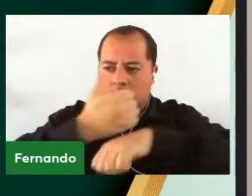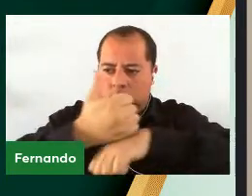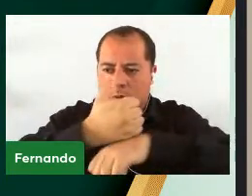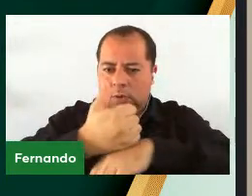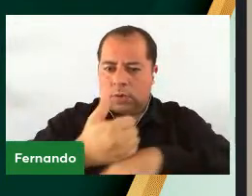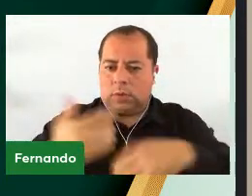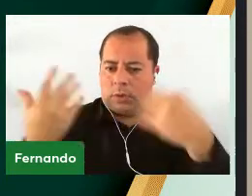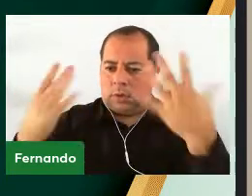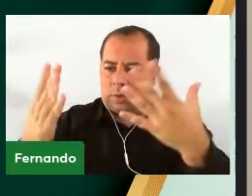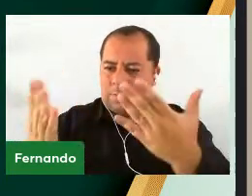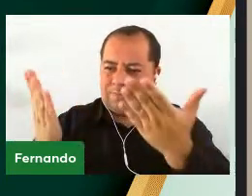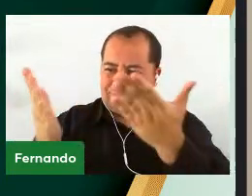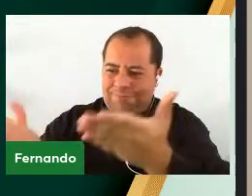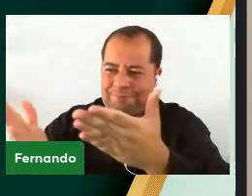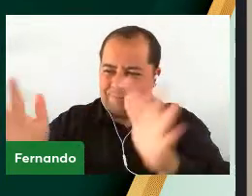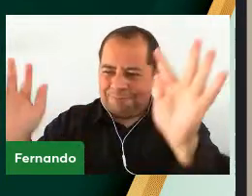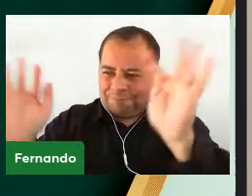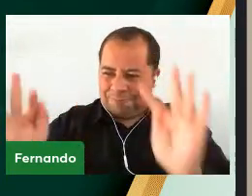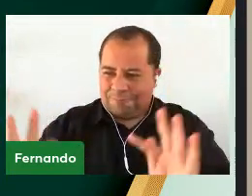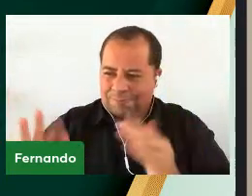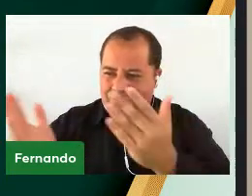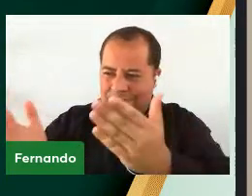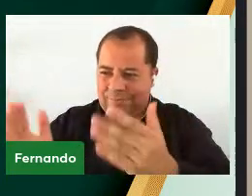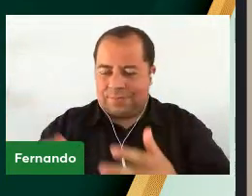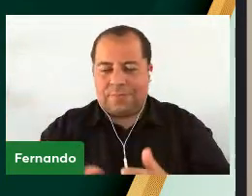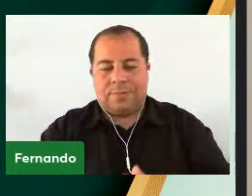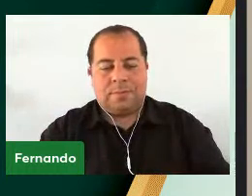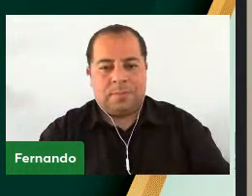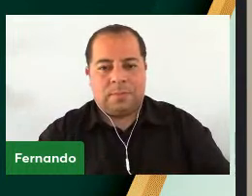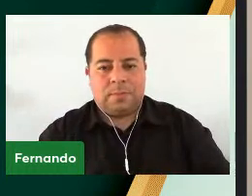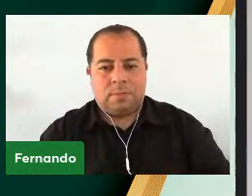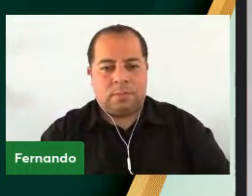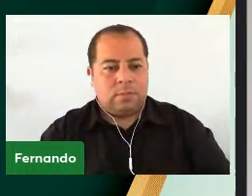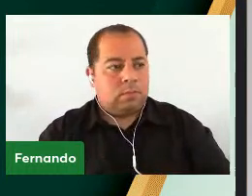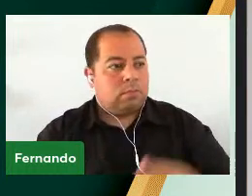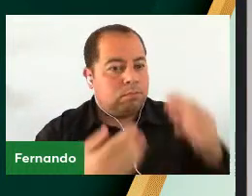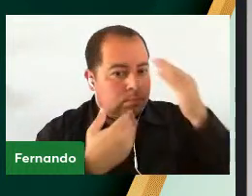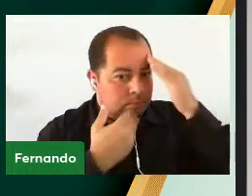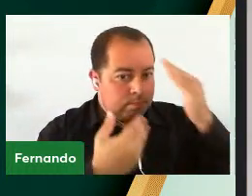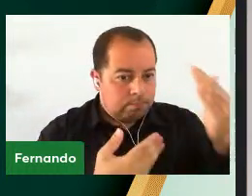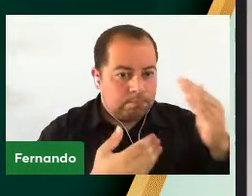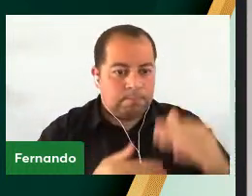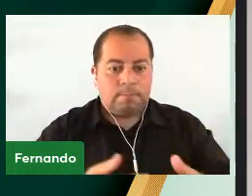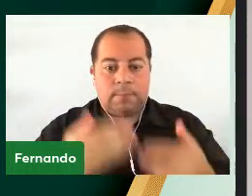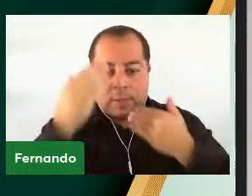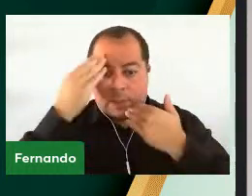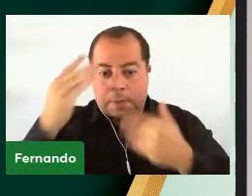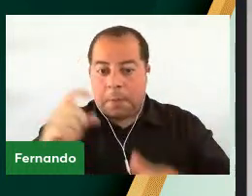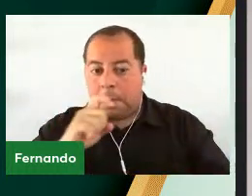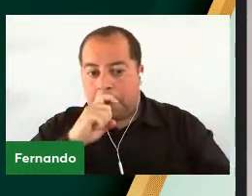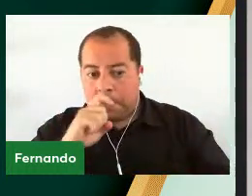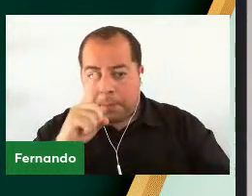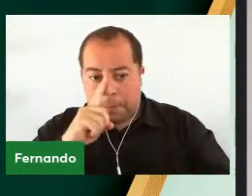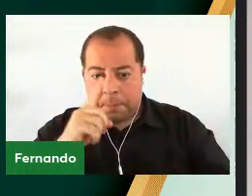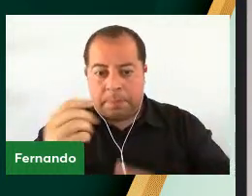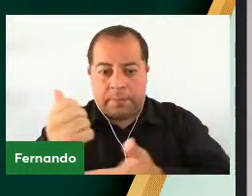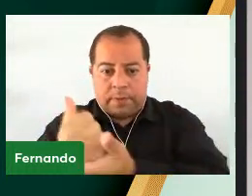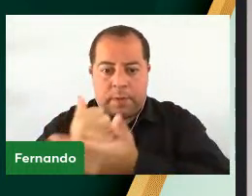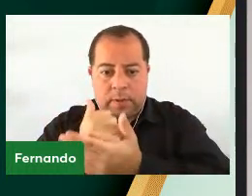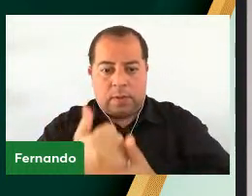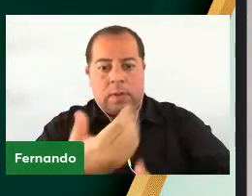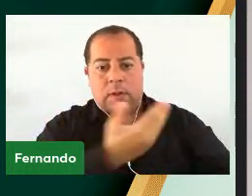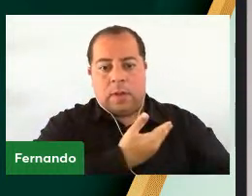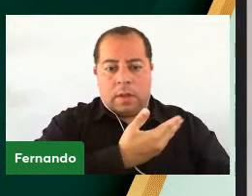Parabéns, sucesso, felicidades Muito obrigado Queria agradecer aos meus pais que sempre me apoiaram Aos meus